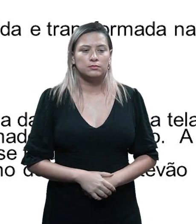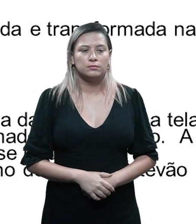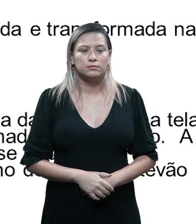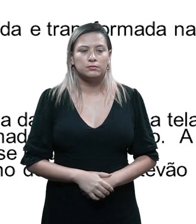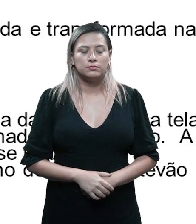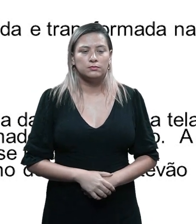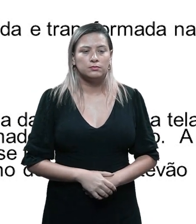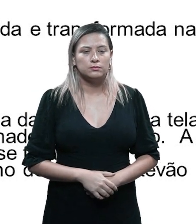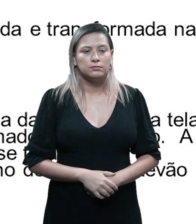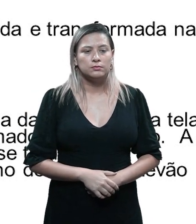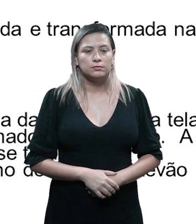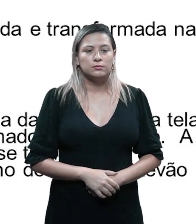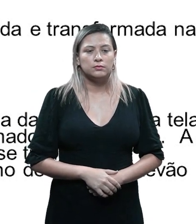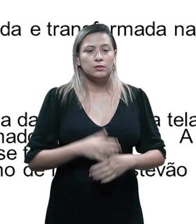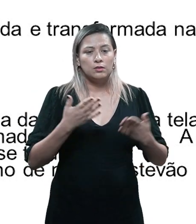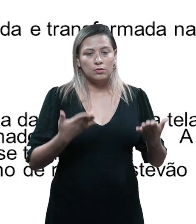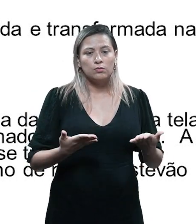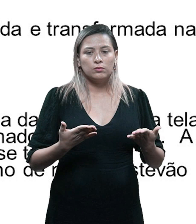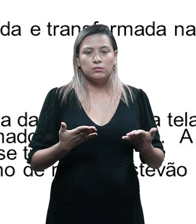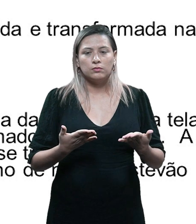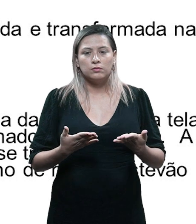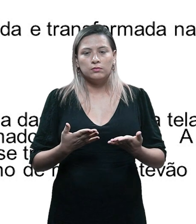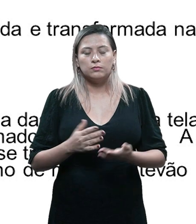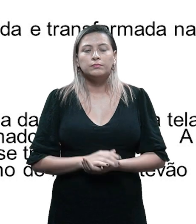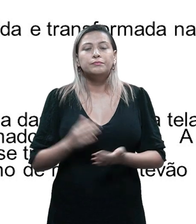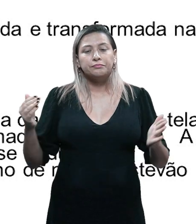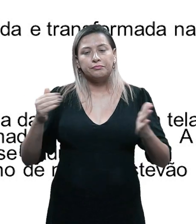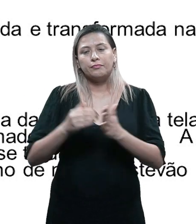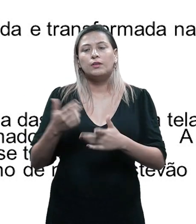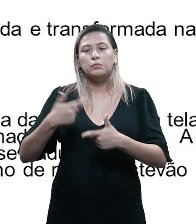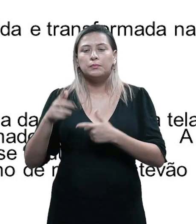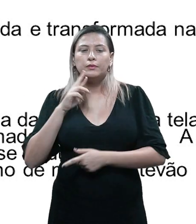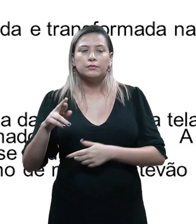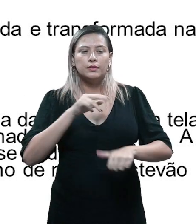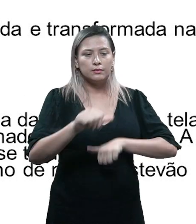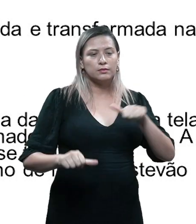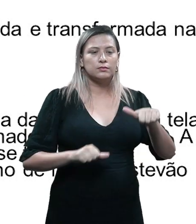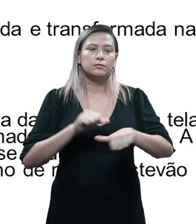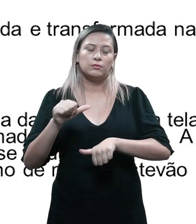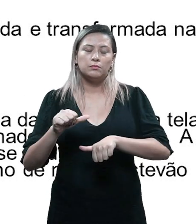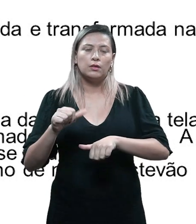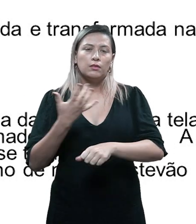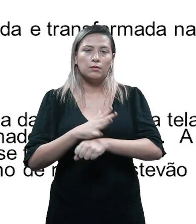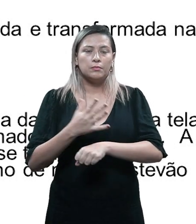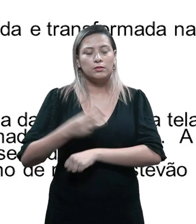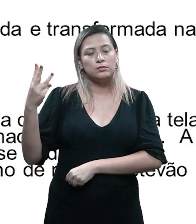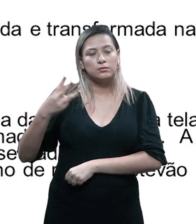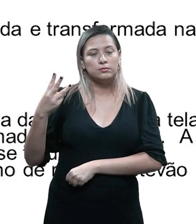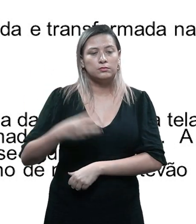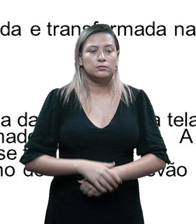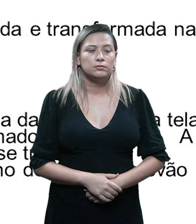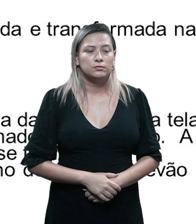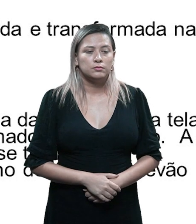a tensão principal se estabelece até ser resolvida e transformada na tensão do terceiro ato.